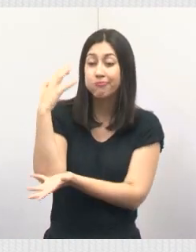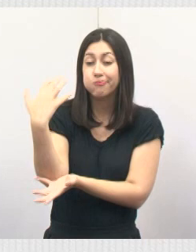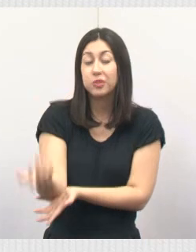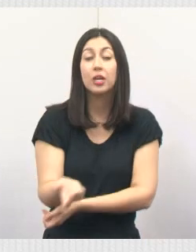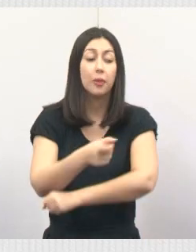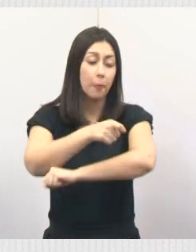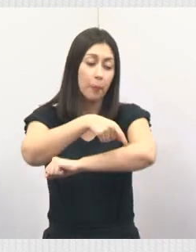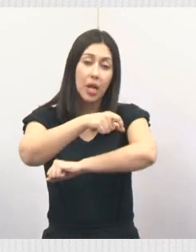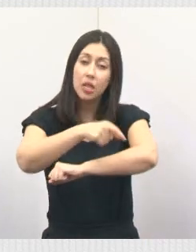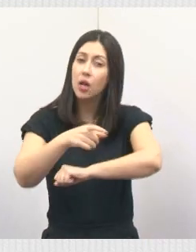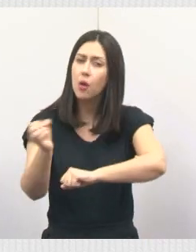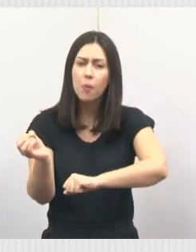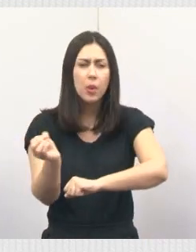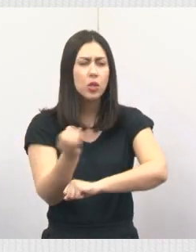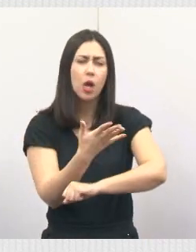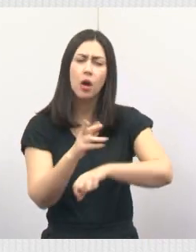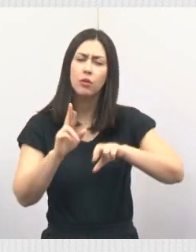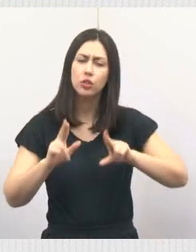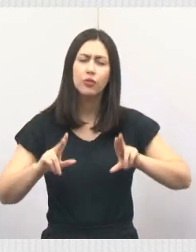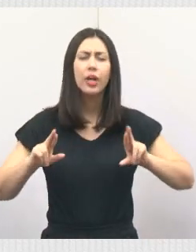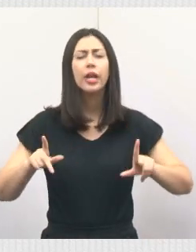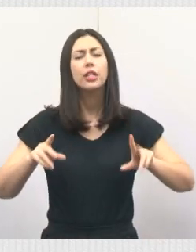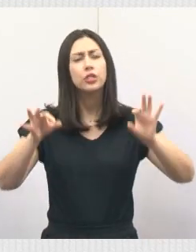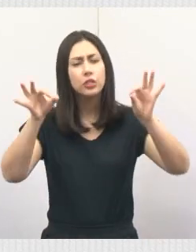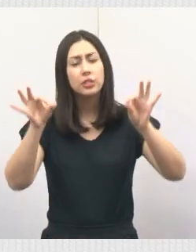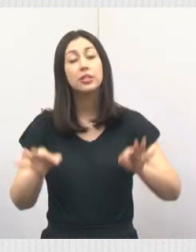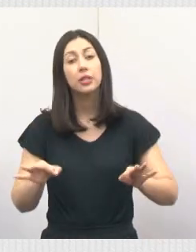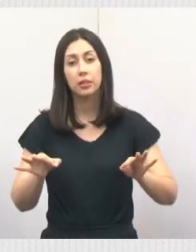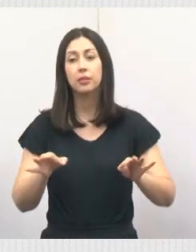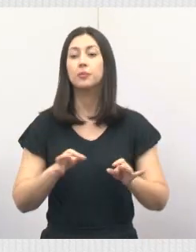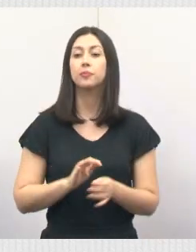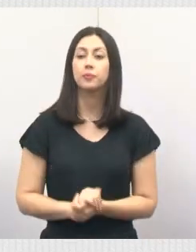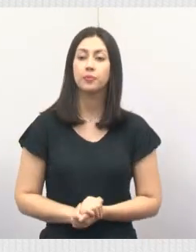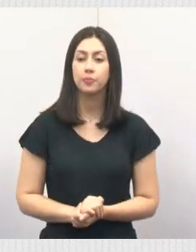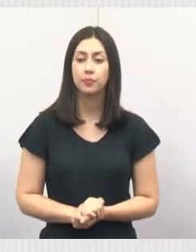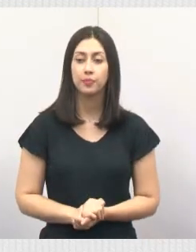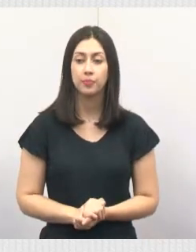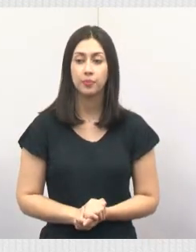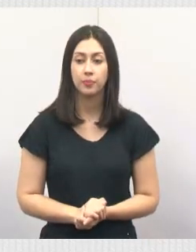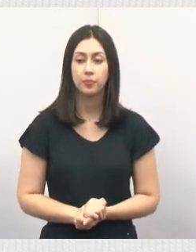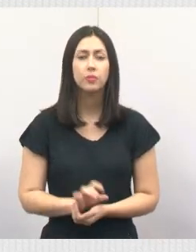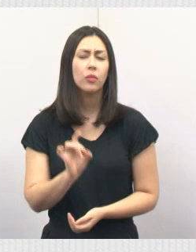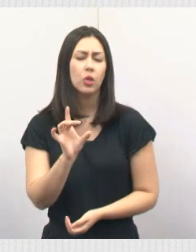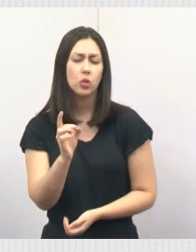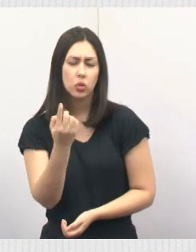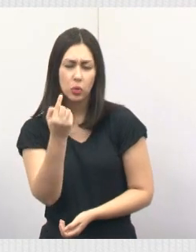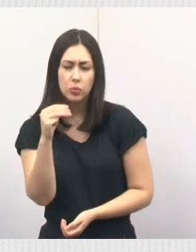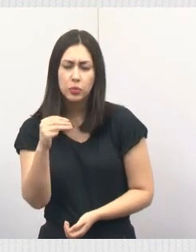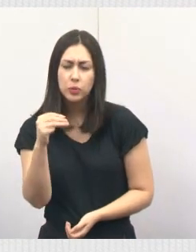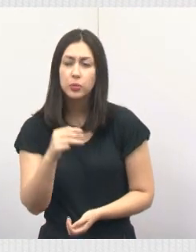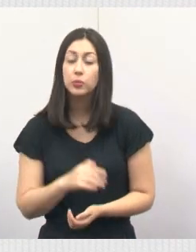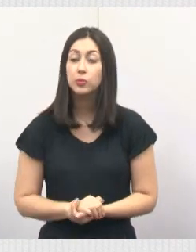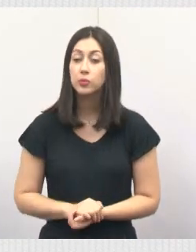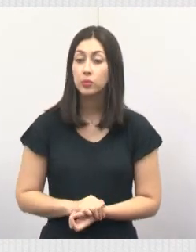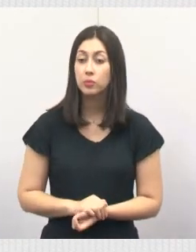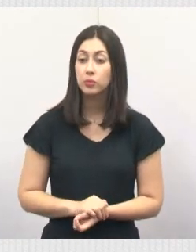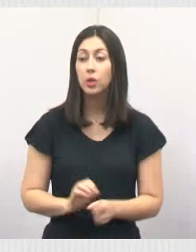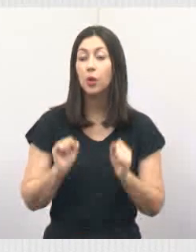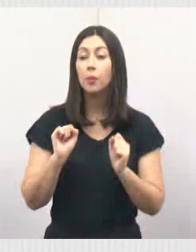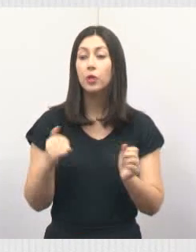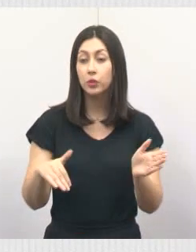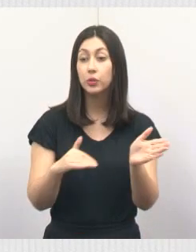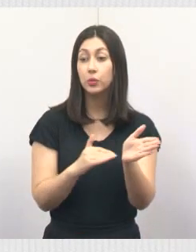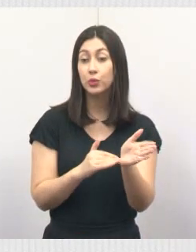novo plantio de uma nova árvore adequada para o espaço. Só mais um minuto? Pode